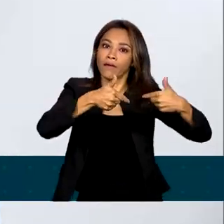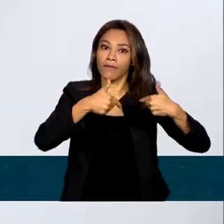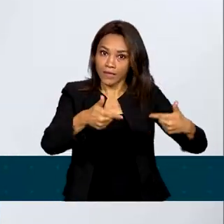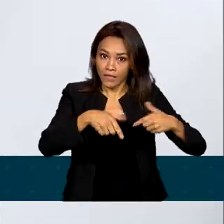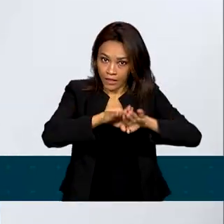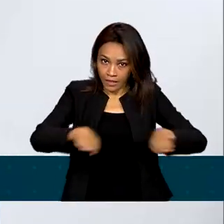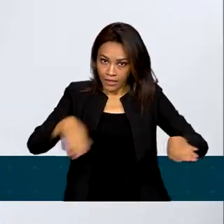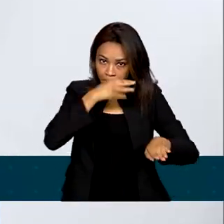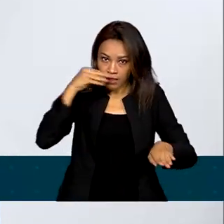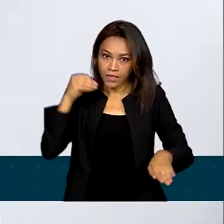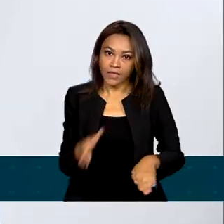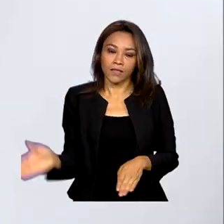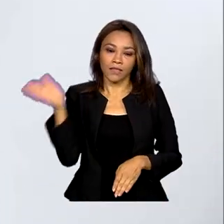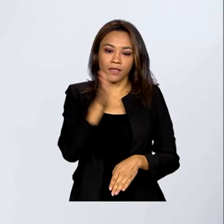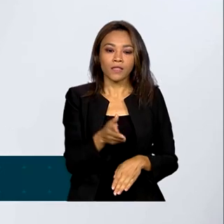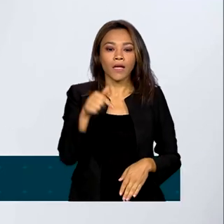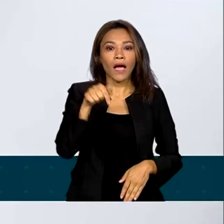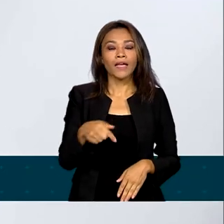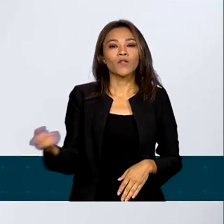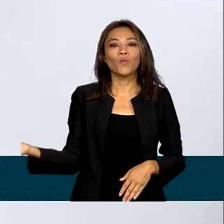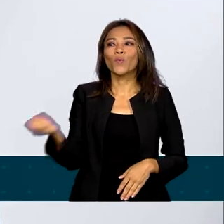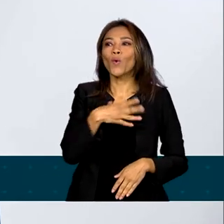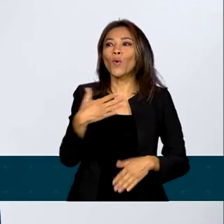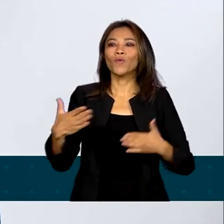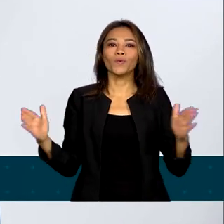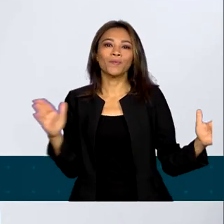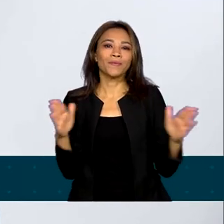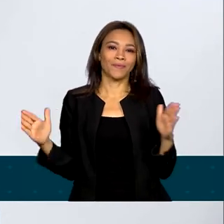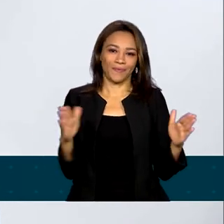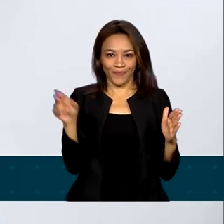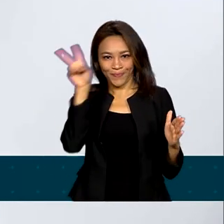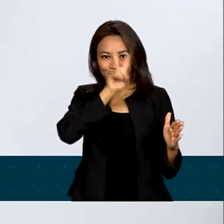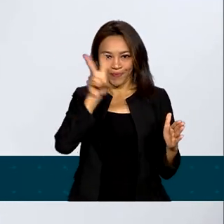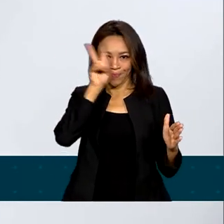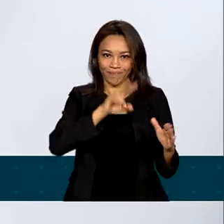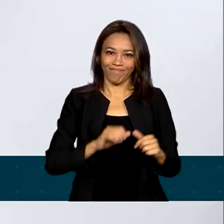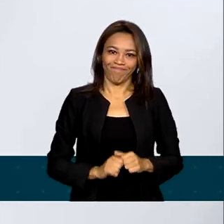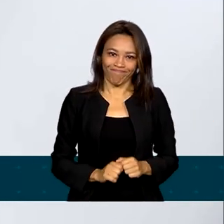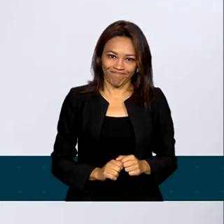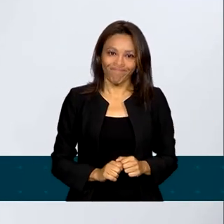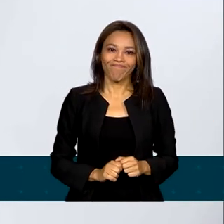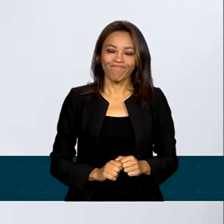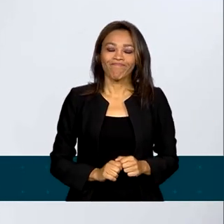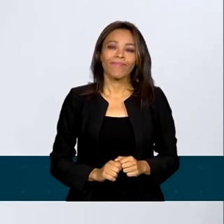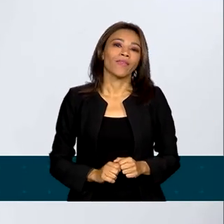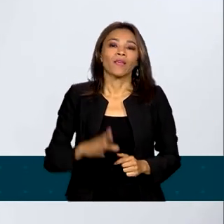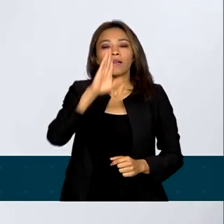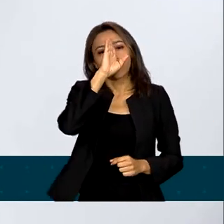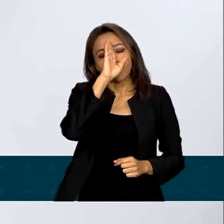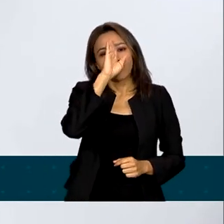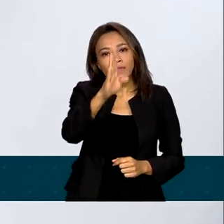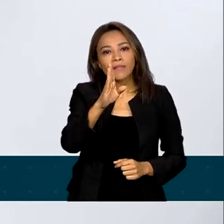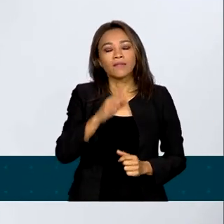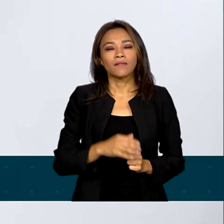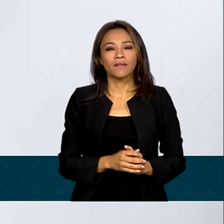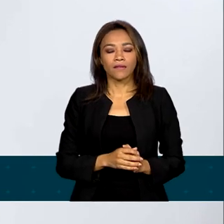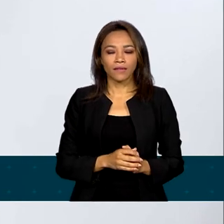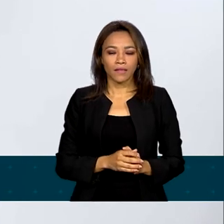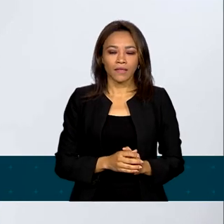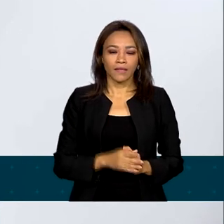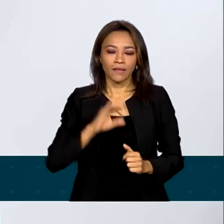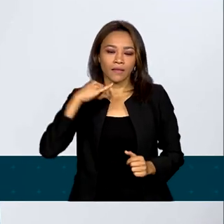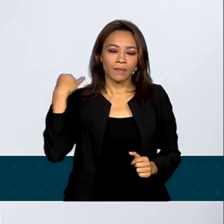Nós estamos aqui para abrir uma nova página da nossa história, na qual ganham destaque e relevância